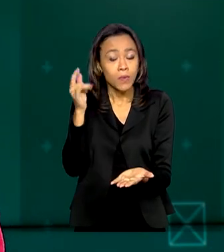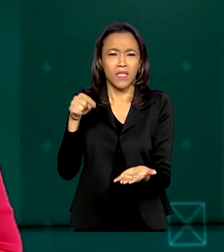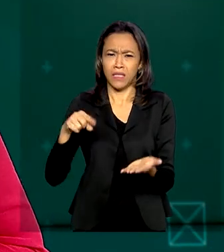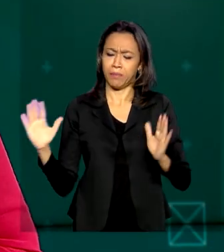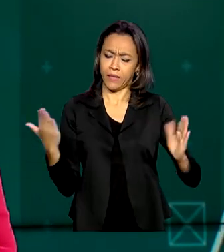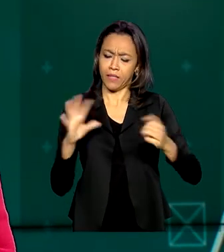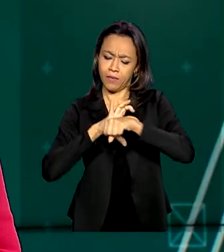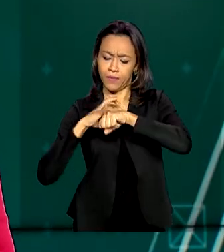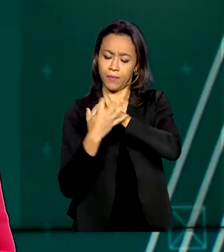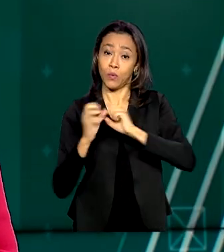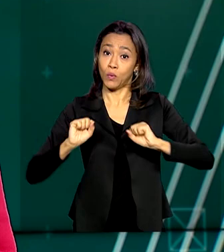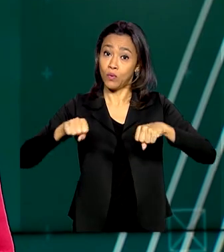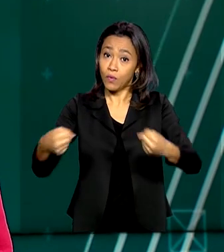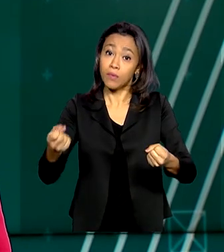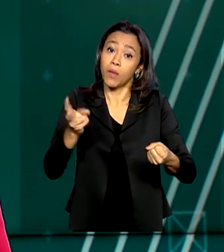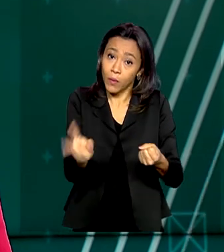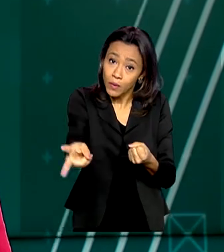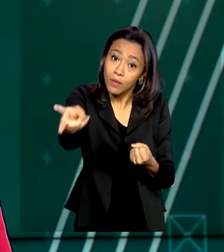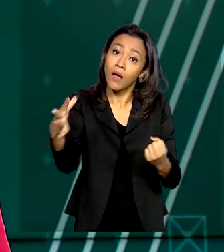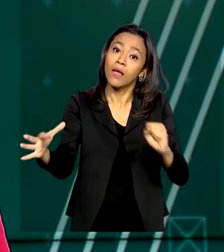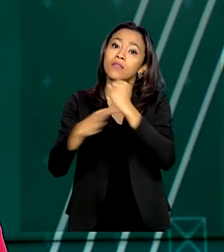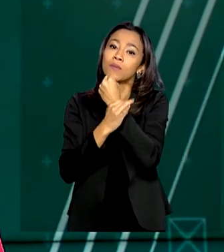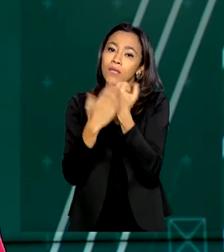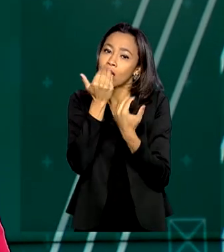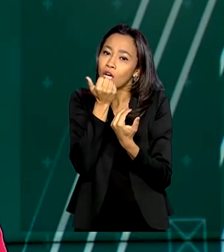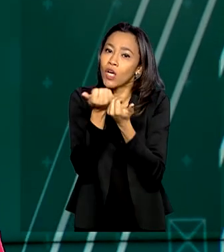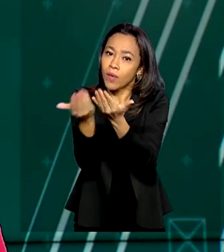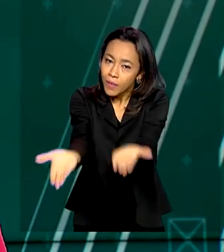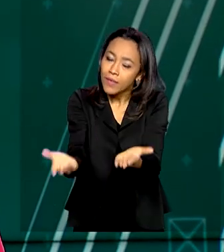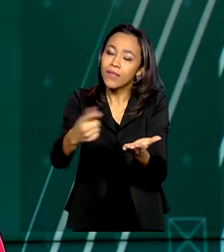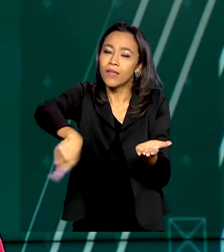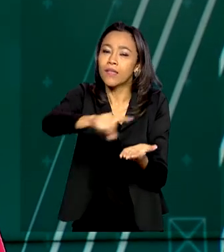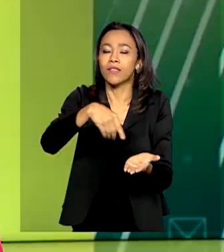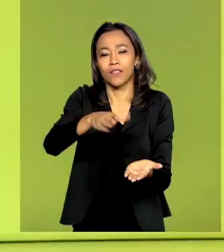pandemia, o esforço é para continuar garantindo a alimentação de jovens e crianças.